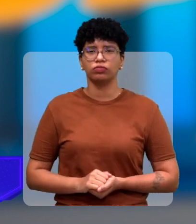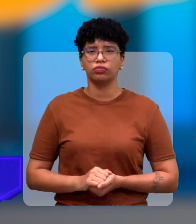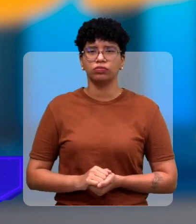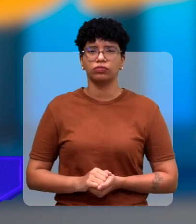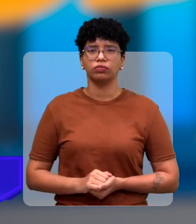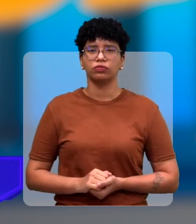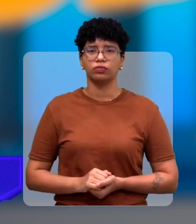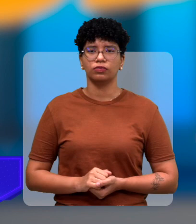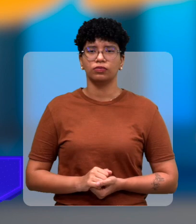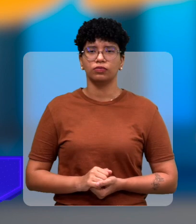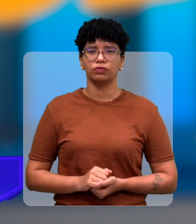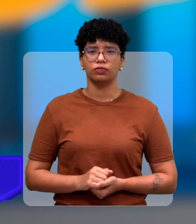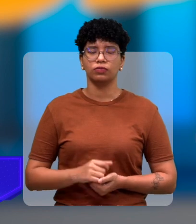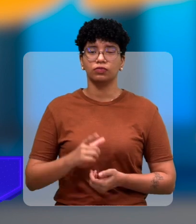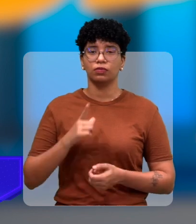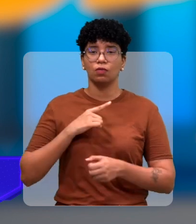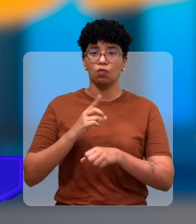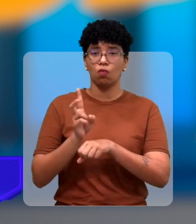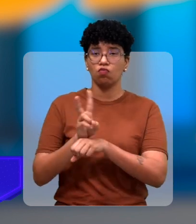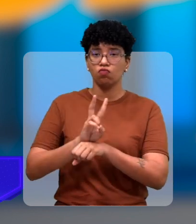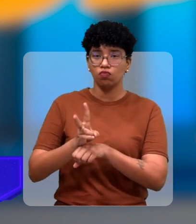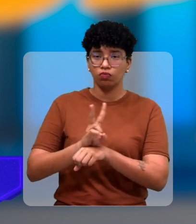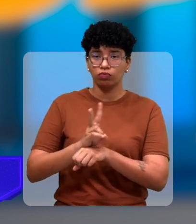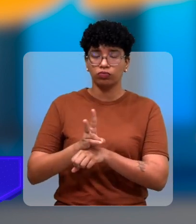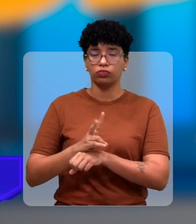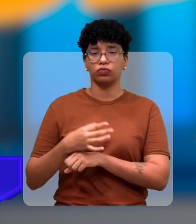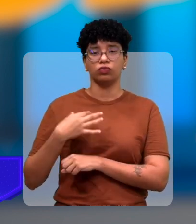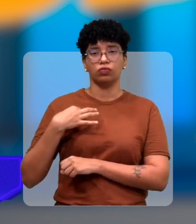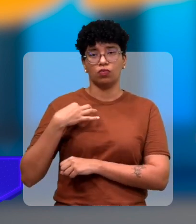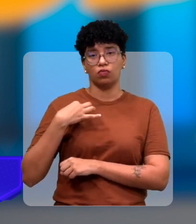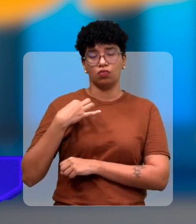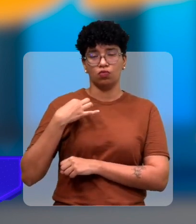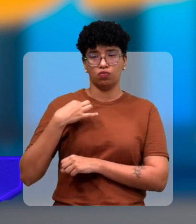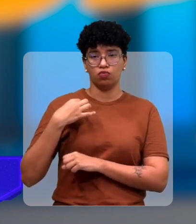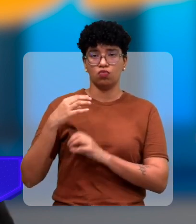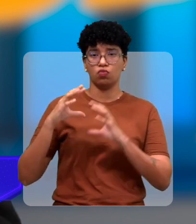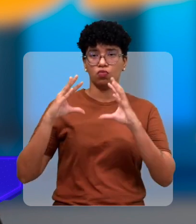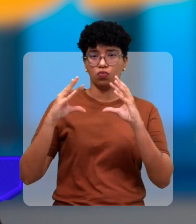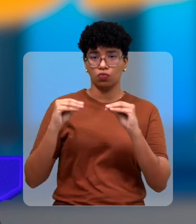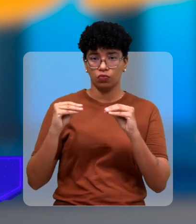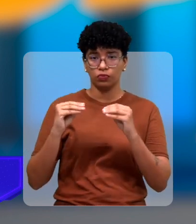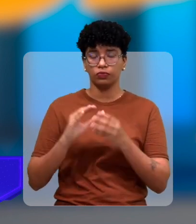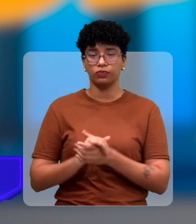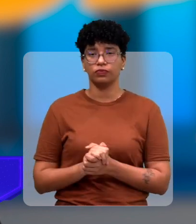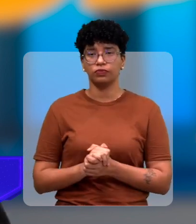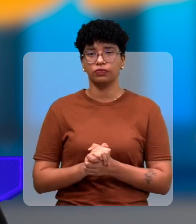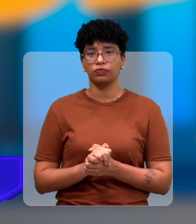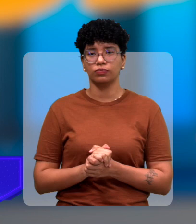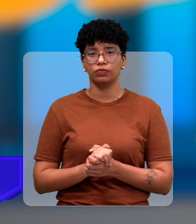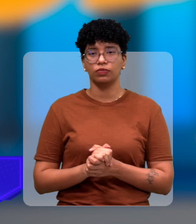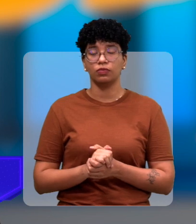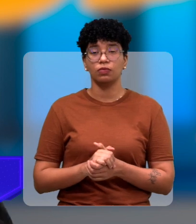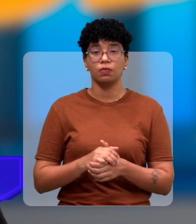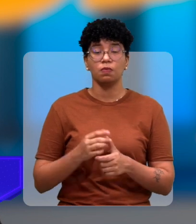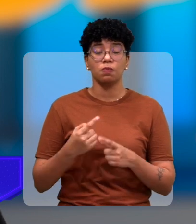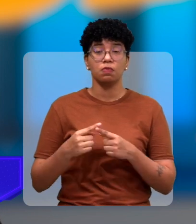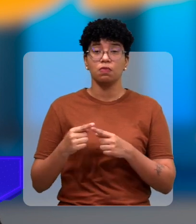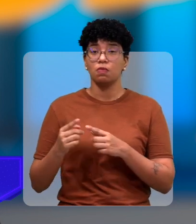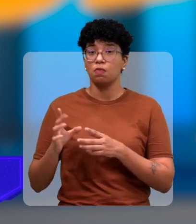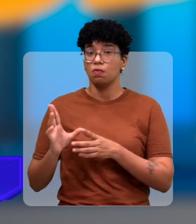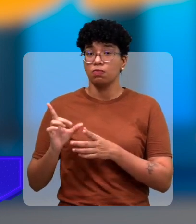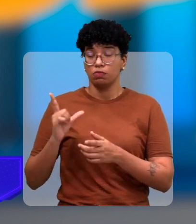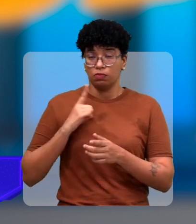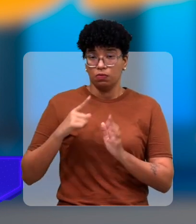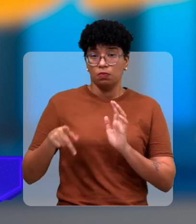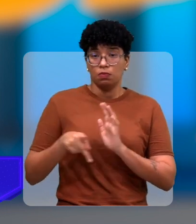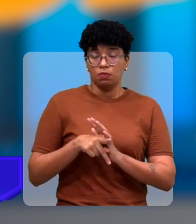Aí temos um... a gente portaria voluntário na faca à noite, porque os que nós temos pela prefeitura